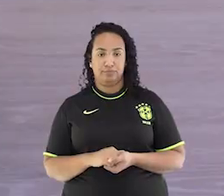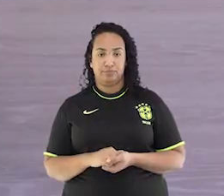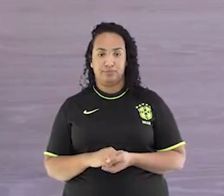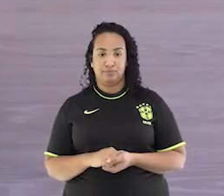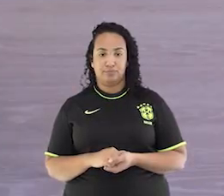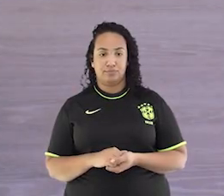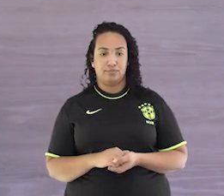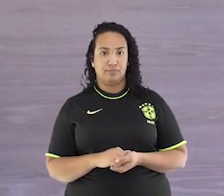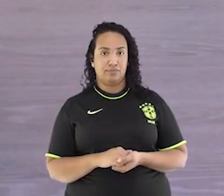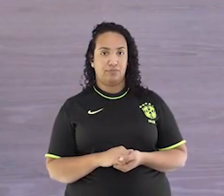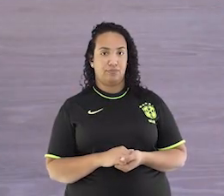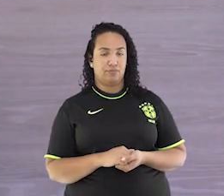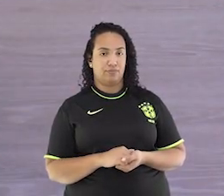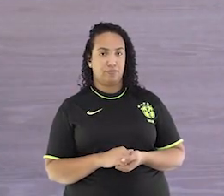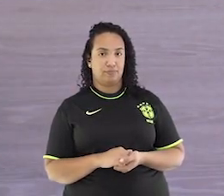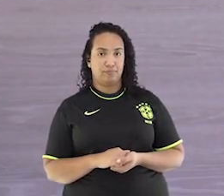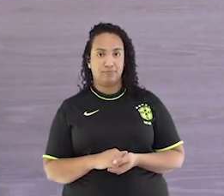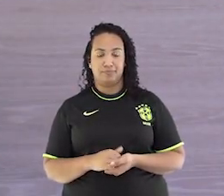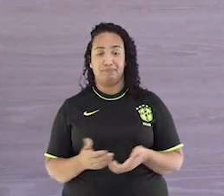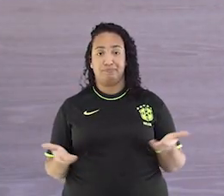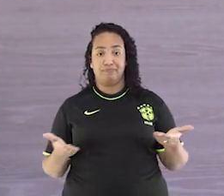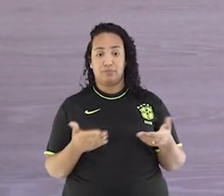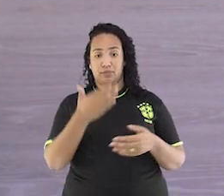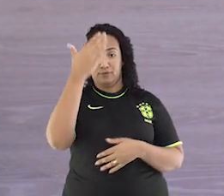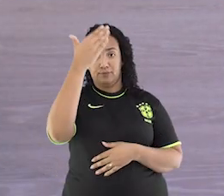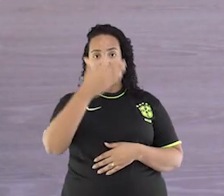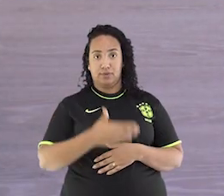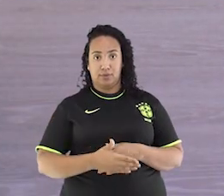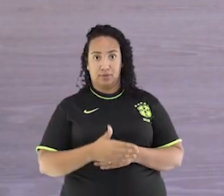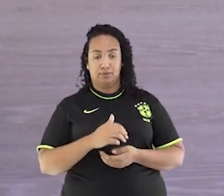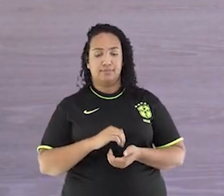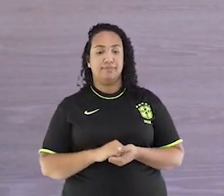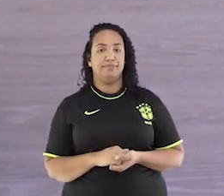Vamos lá! Está acabando, hein?